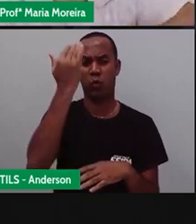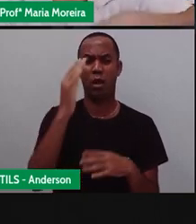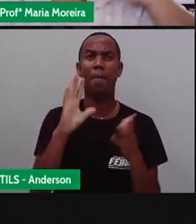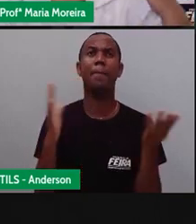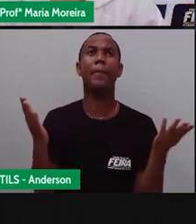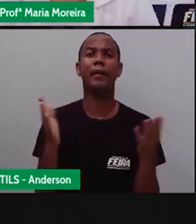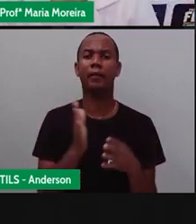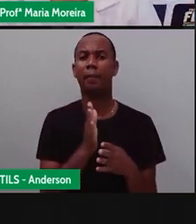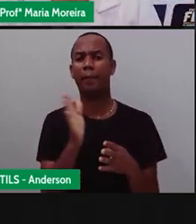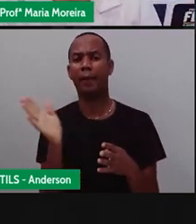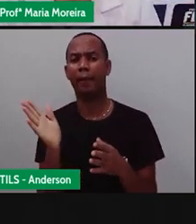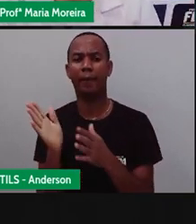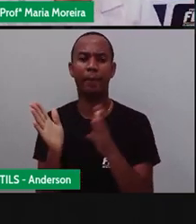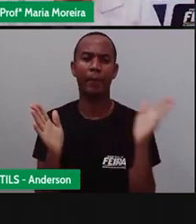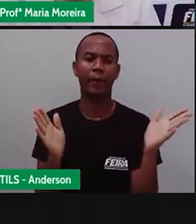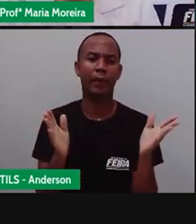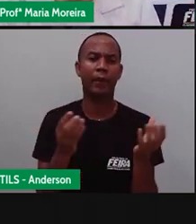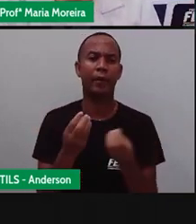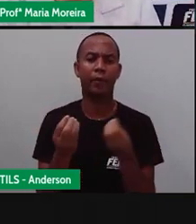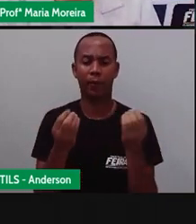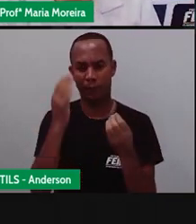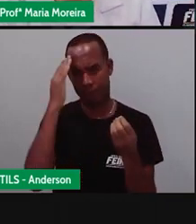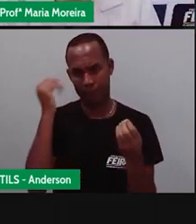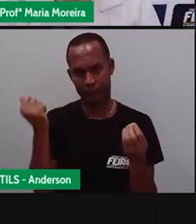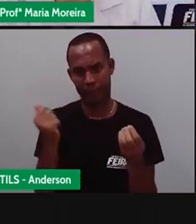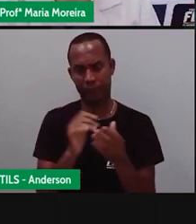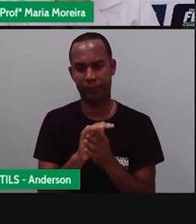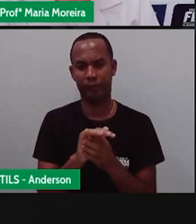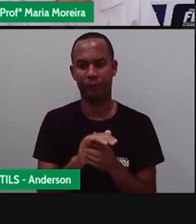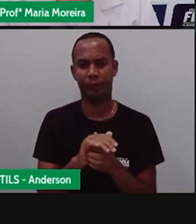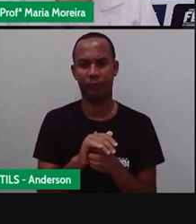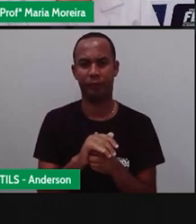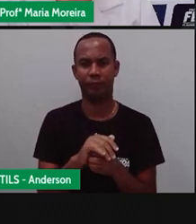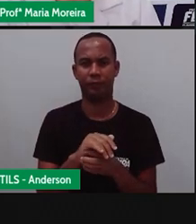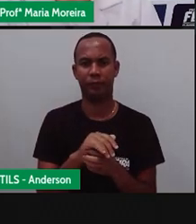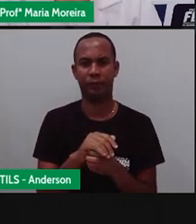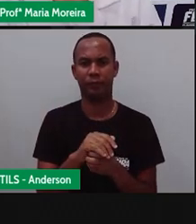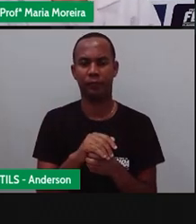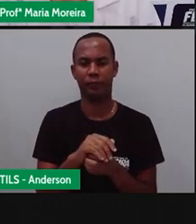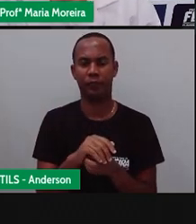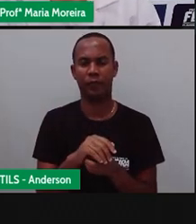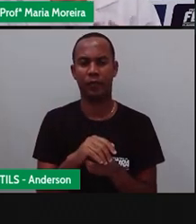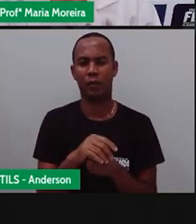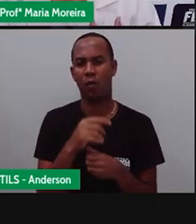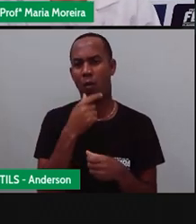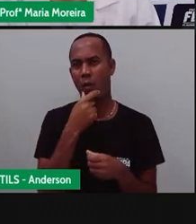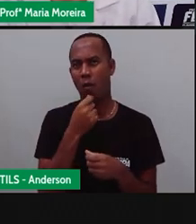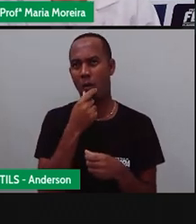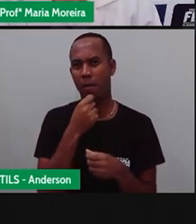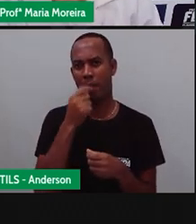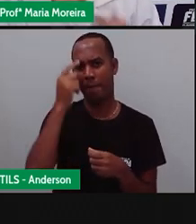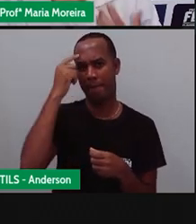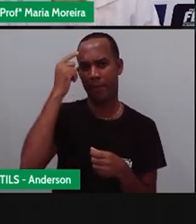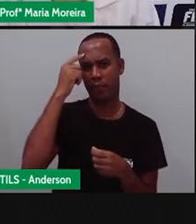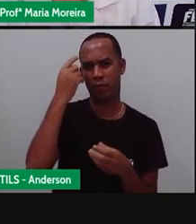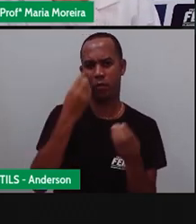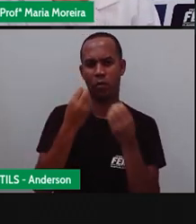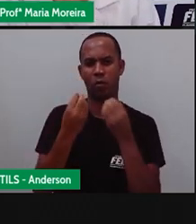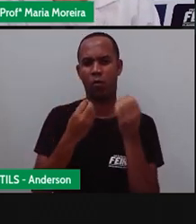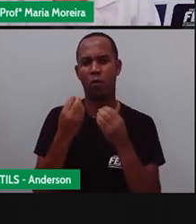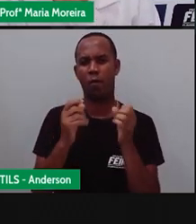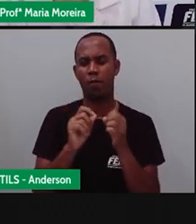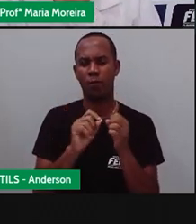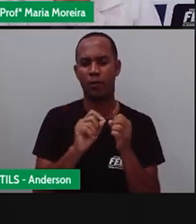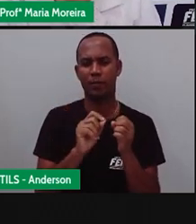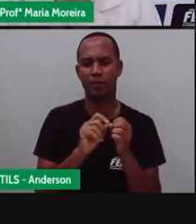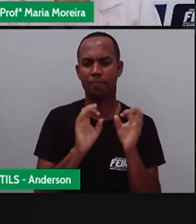direita ou para a esquerda, gente não sabe. E aí, obviamente, o homem ficou lá incomodado com isso e resolveu fazer o